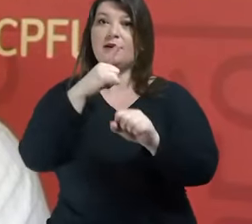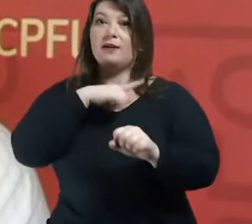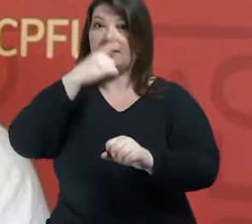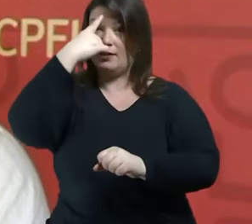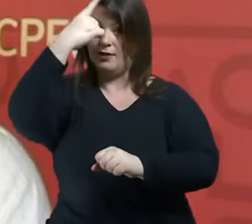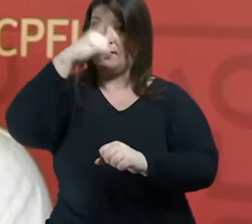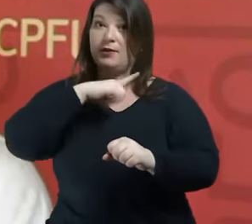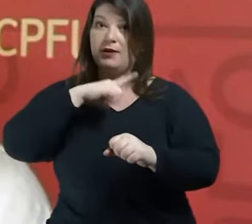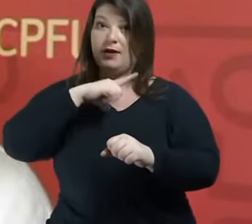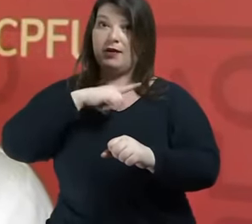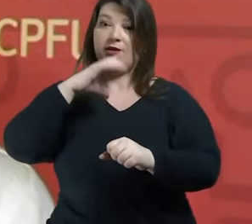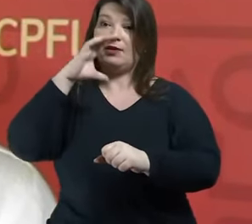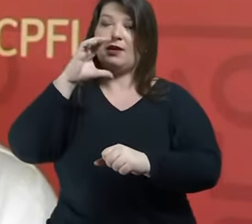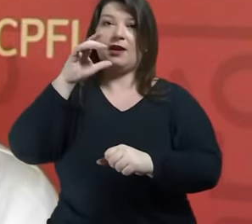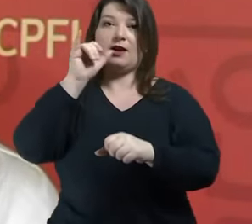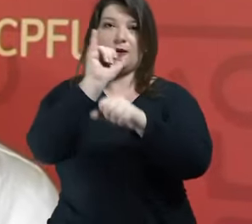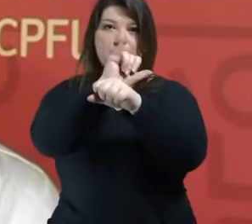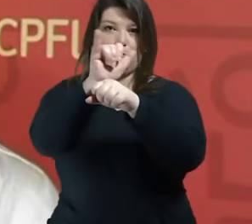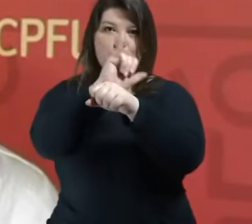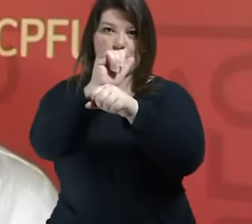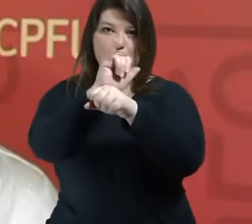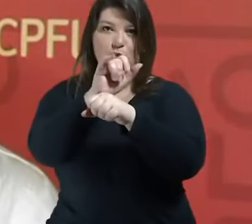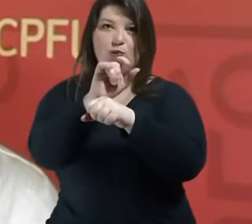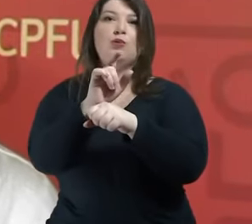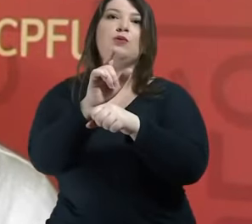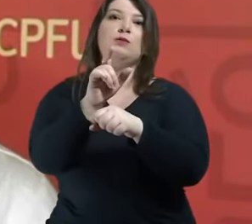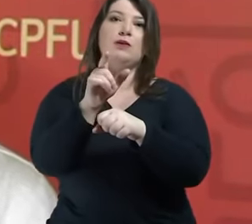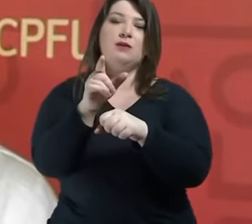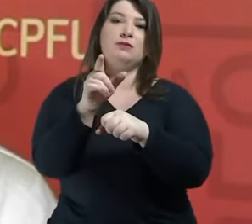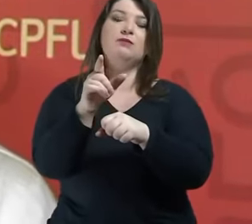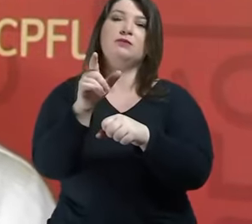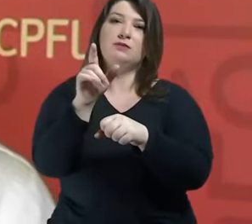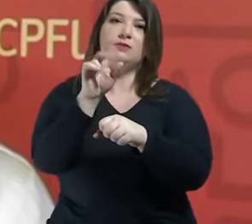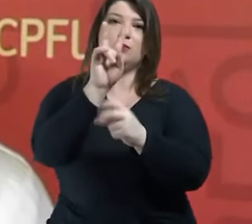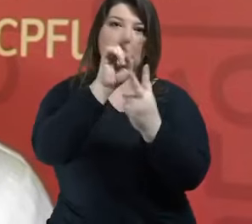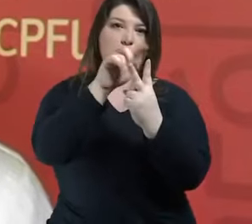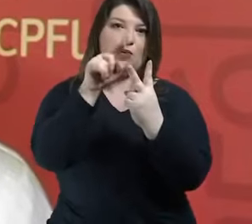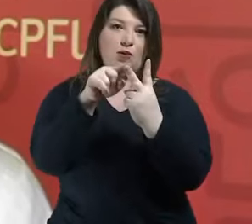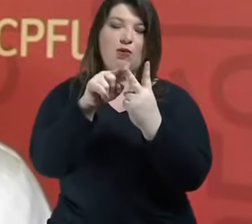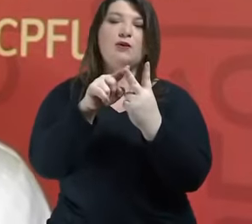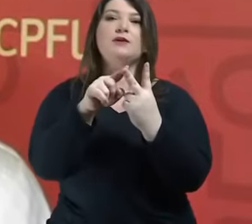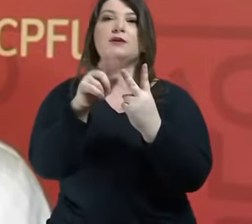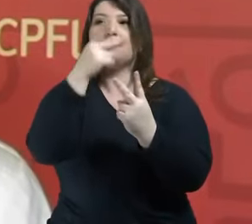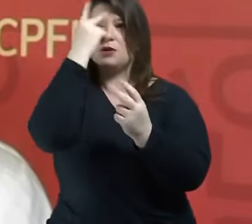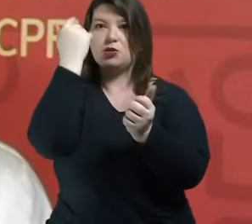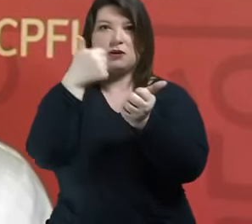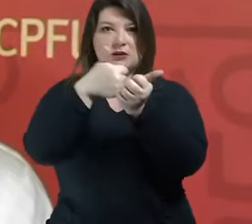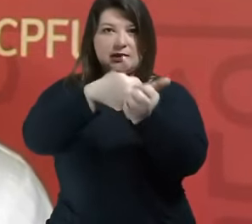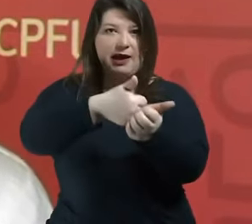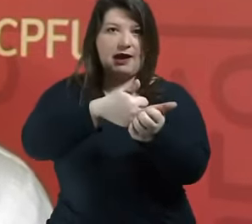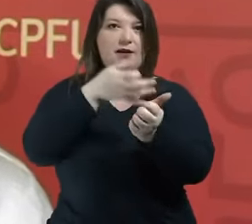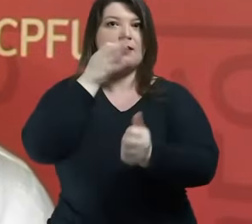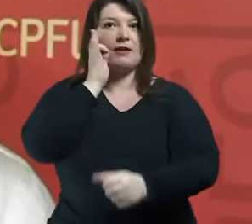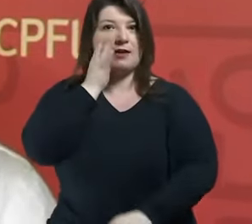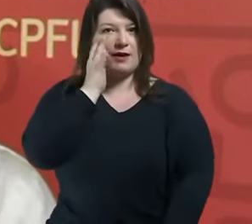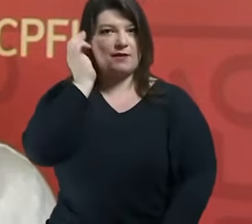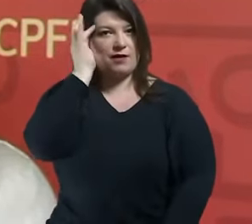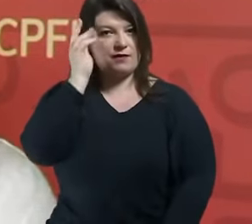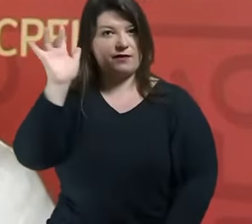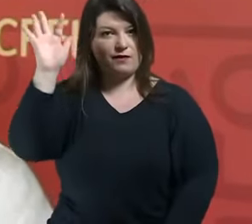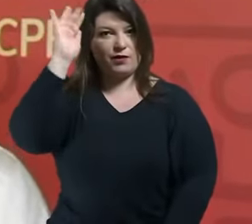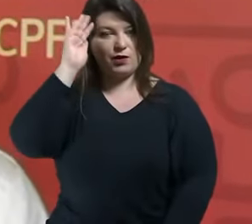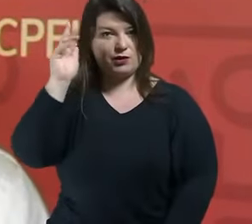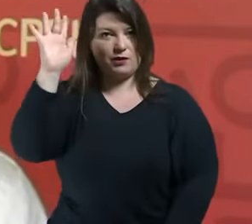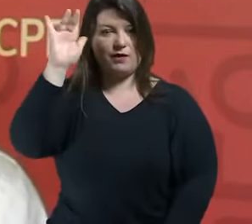YouTube do Facebook quanto no nosso também e para quem não nos segue ainda fica a dica aqui para vocês nos seguirem no YouTube ativarem o